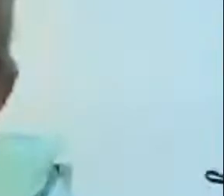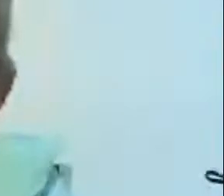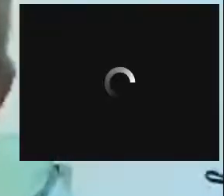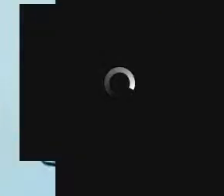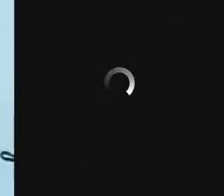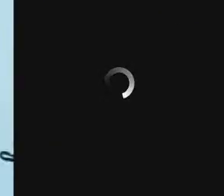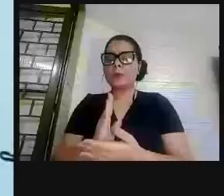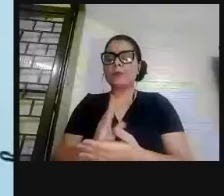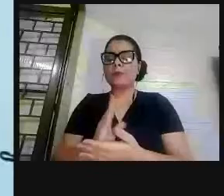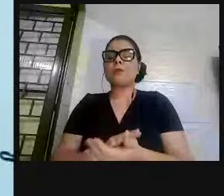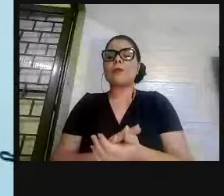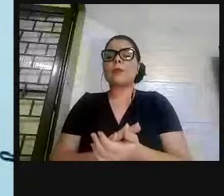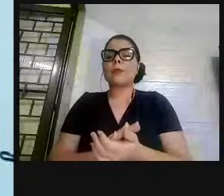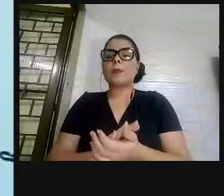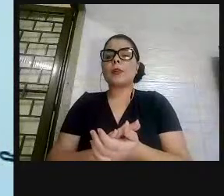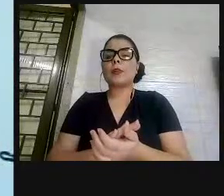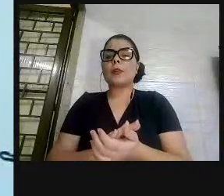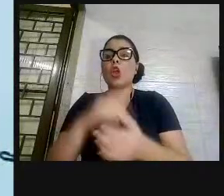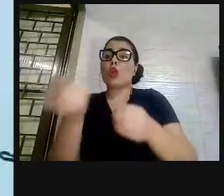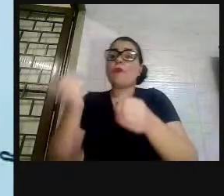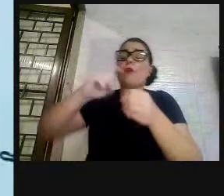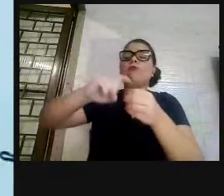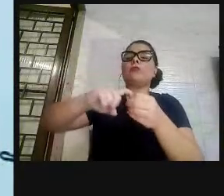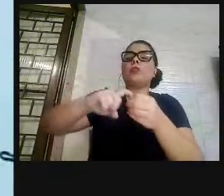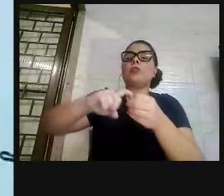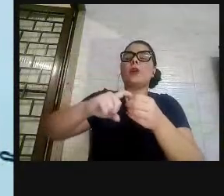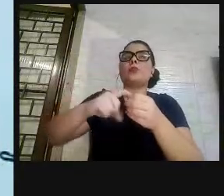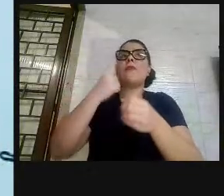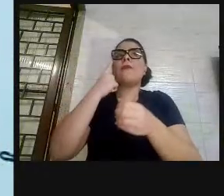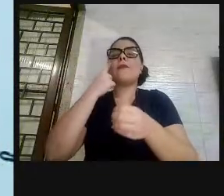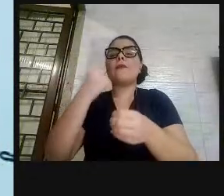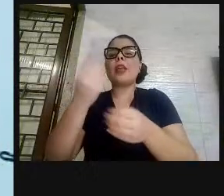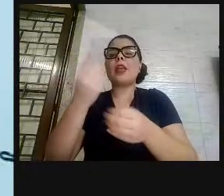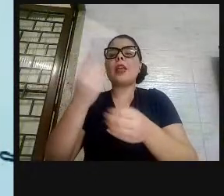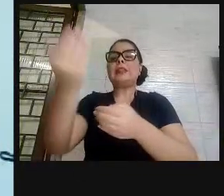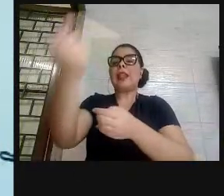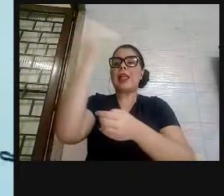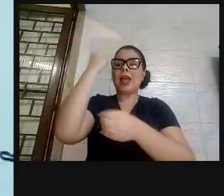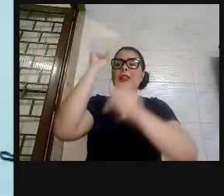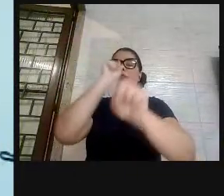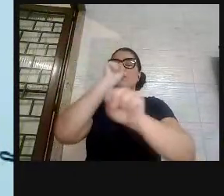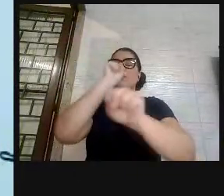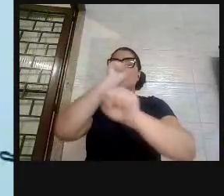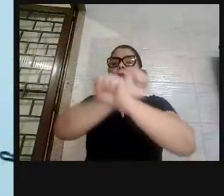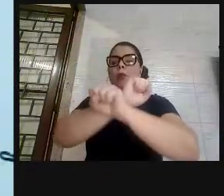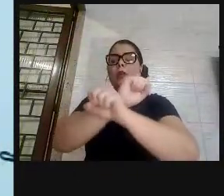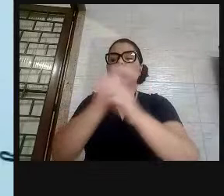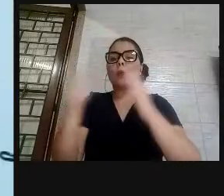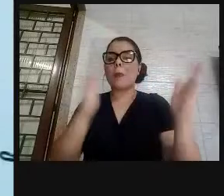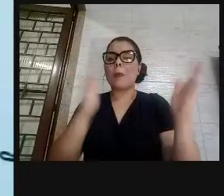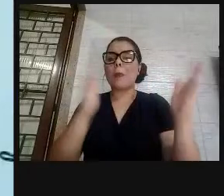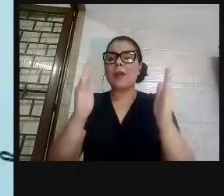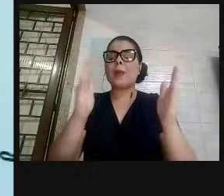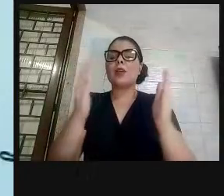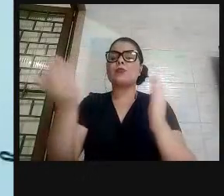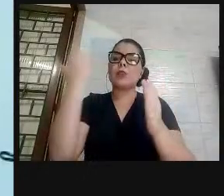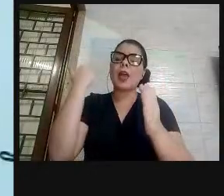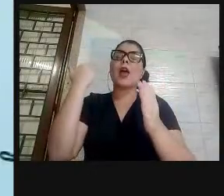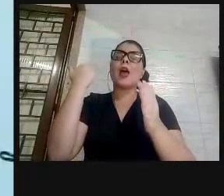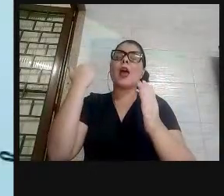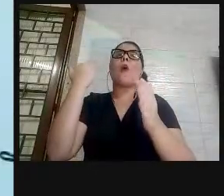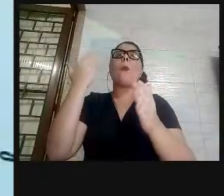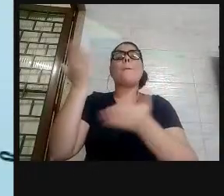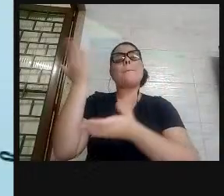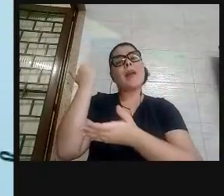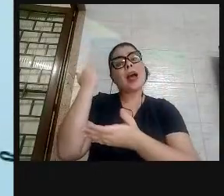nós voltamos à escravidão. Nós tivemos um passado, temos um passado